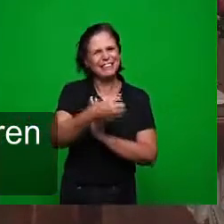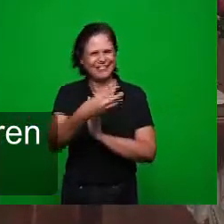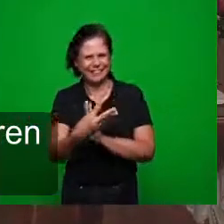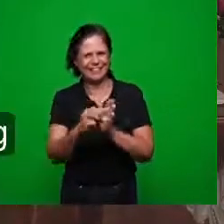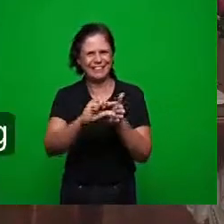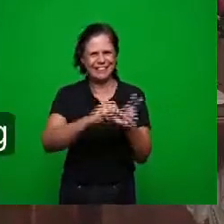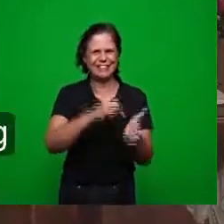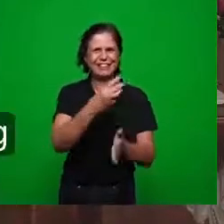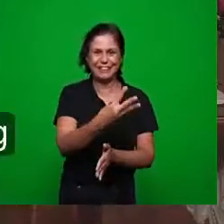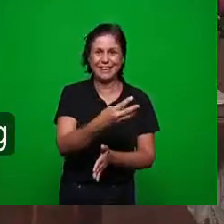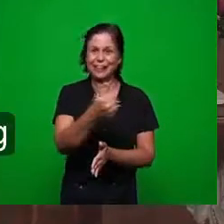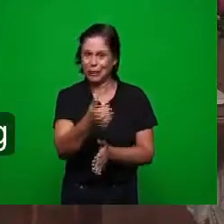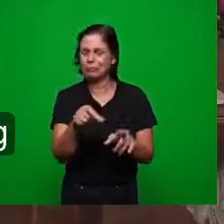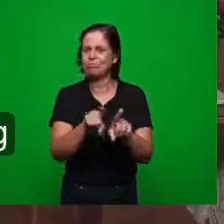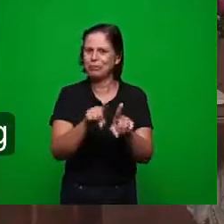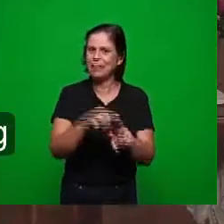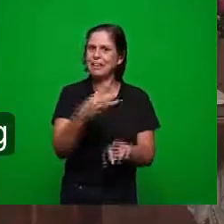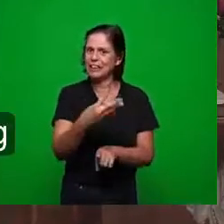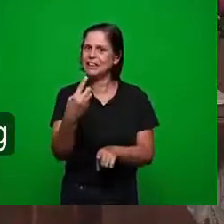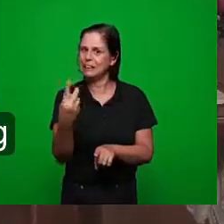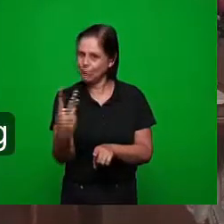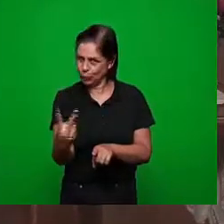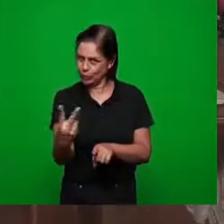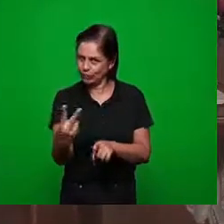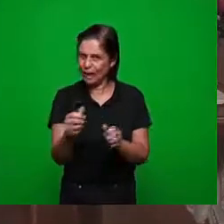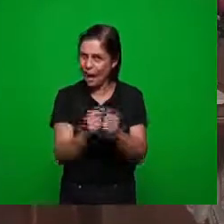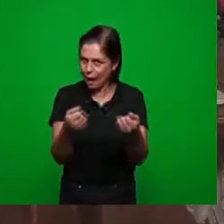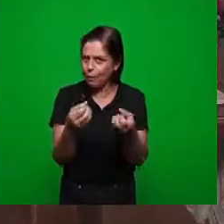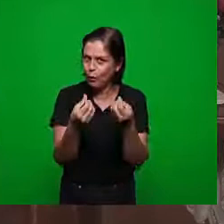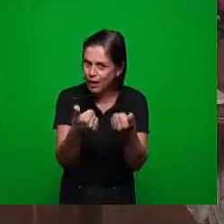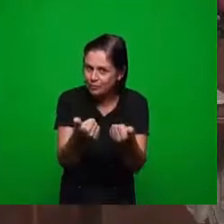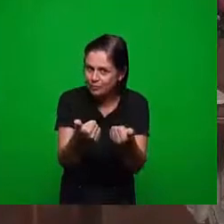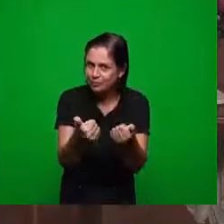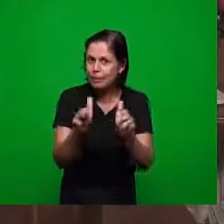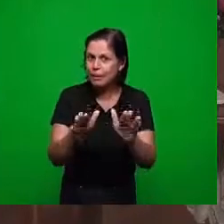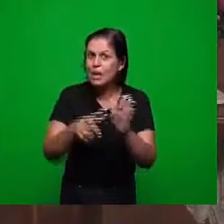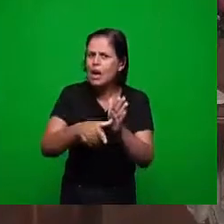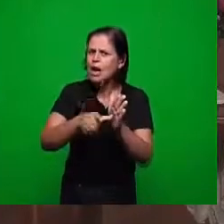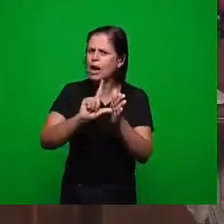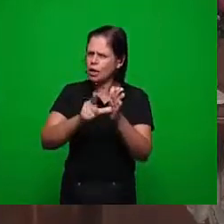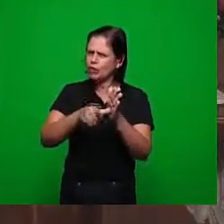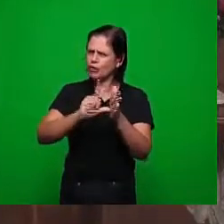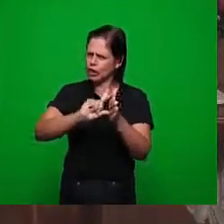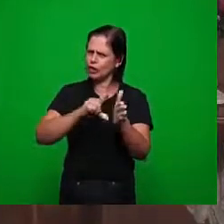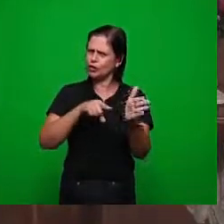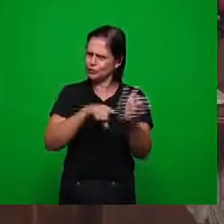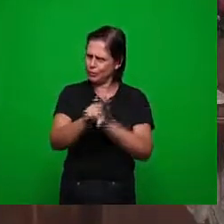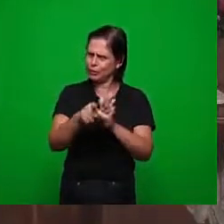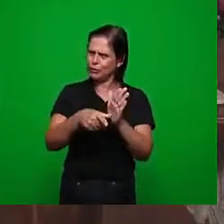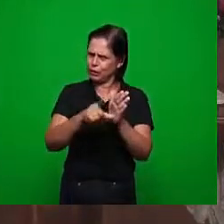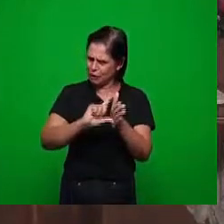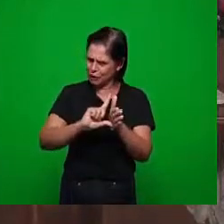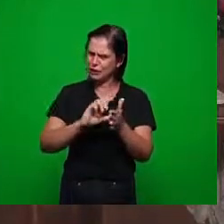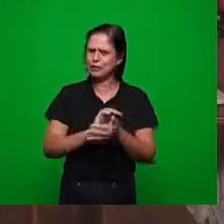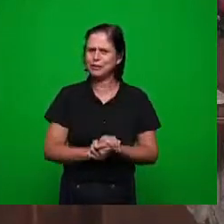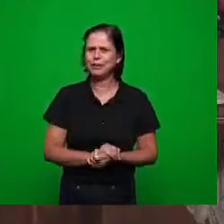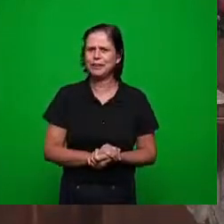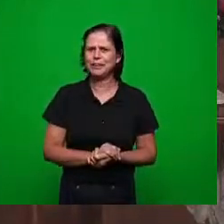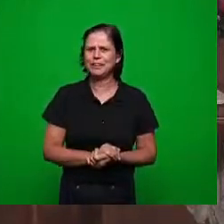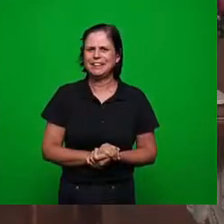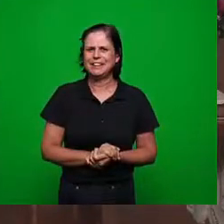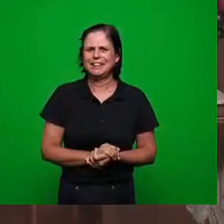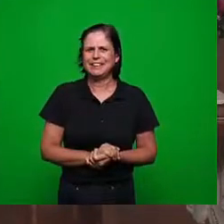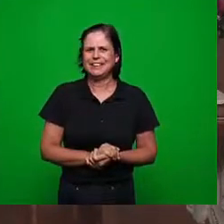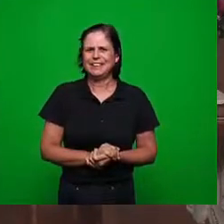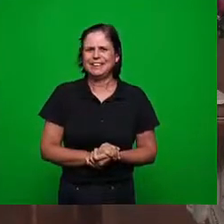os irmãos já deixarem pronto para o nosso estudo desta manhã Só que antes de nós iniciarmos as nossas perguntas que nós passaremos para os irmãos e